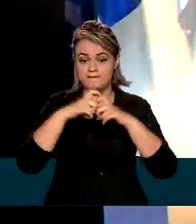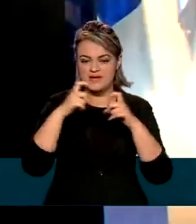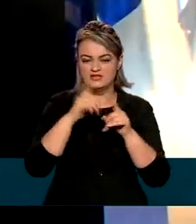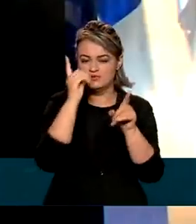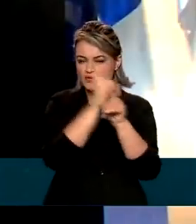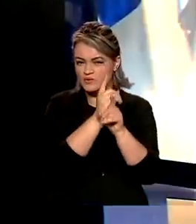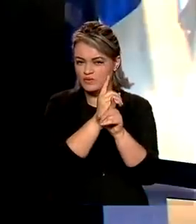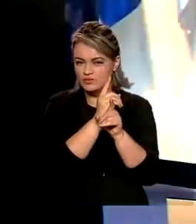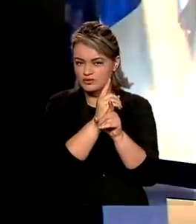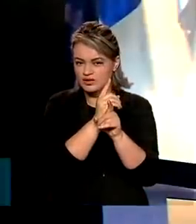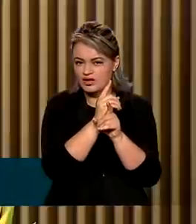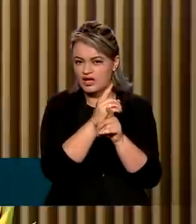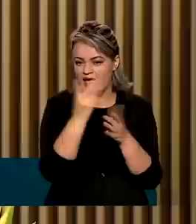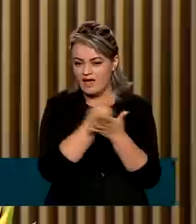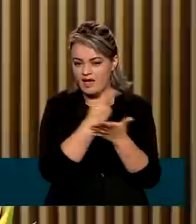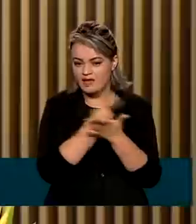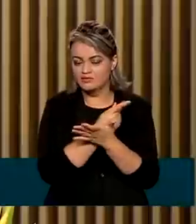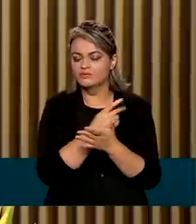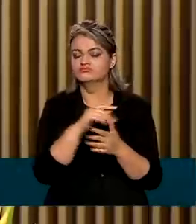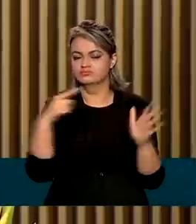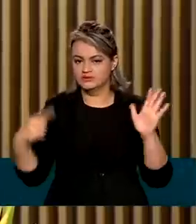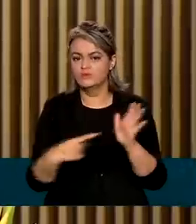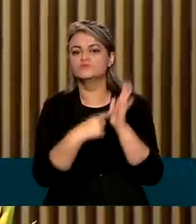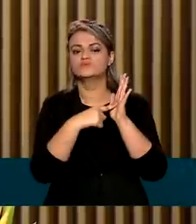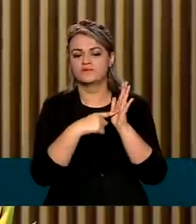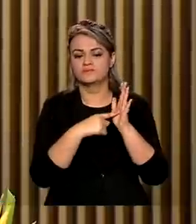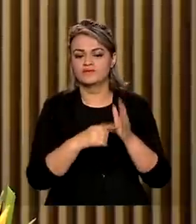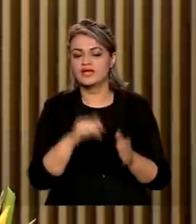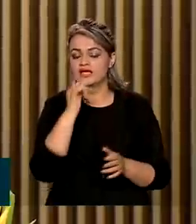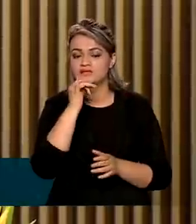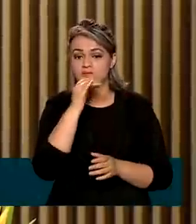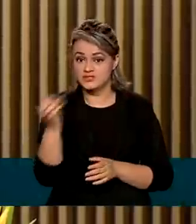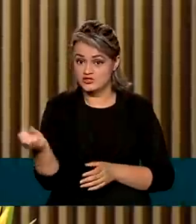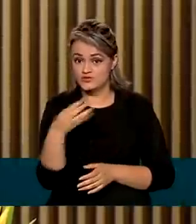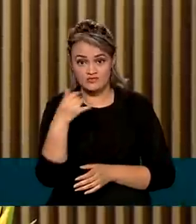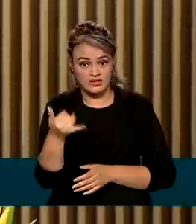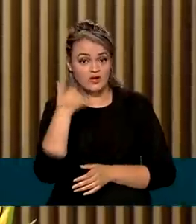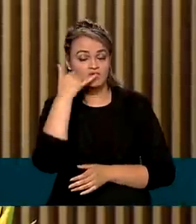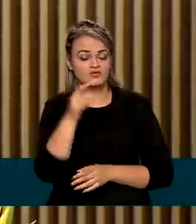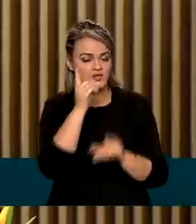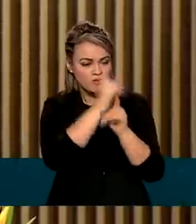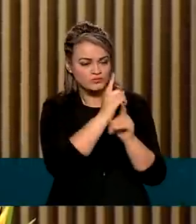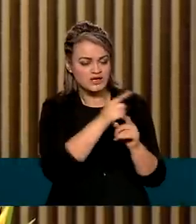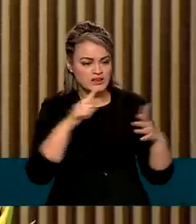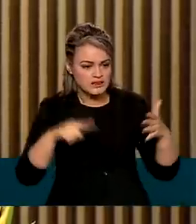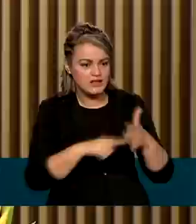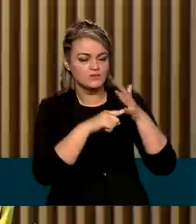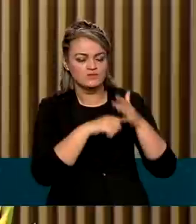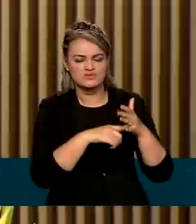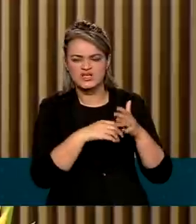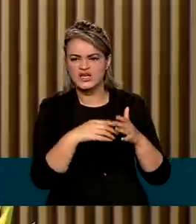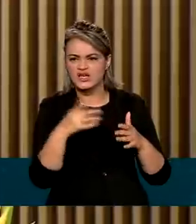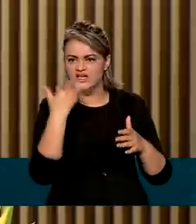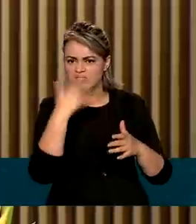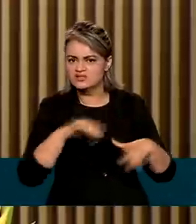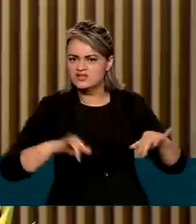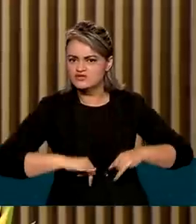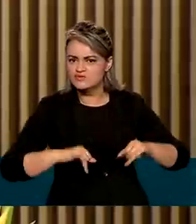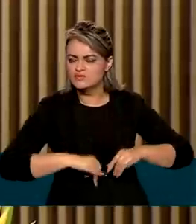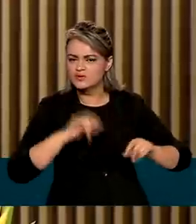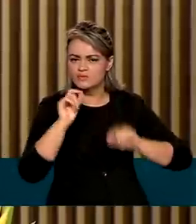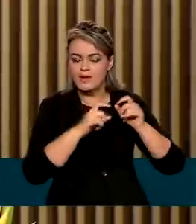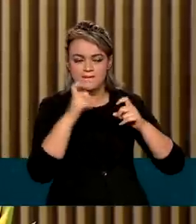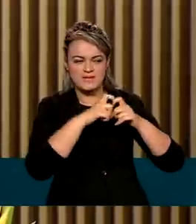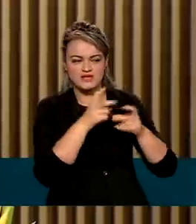humanos de forma anônima. A criação do novo canal tem como objetivo viabilizar denúncias de violação de direitos humanos além da